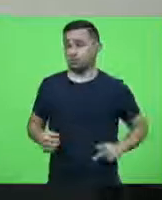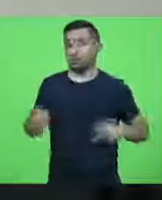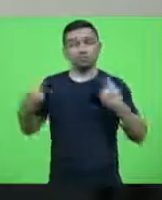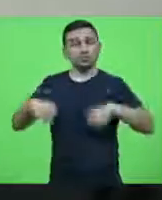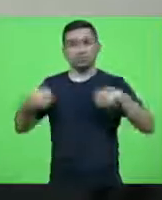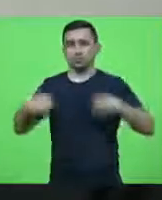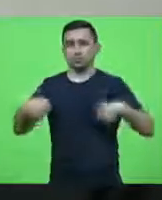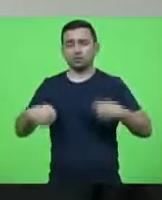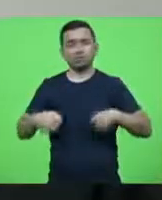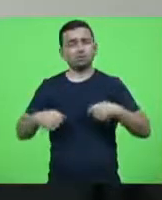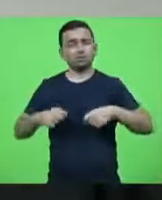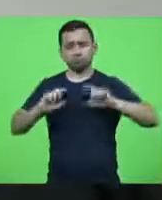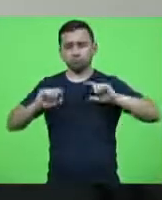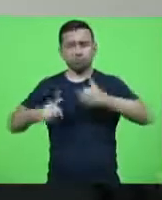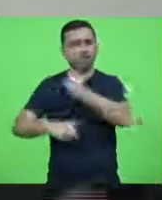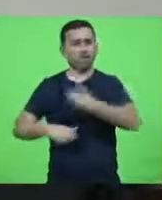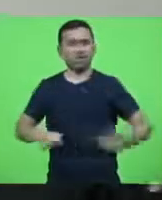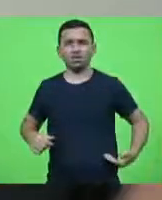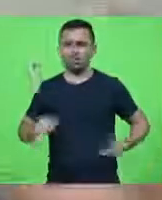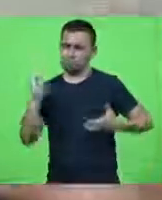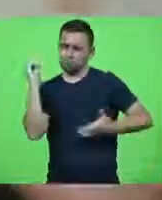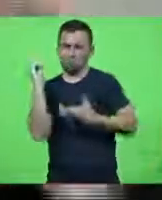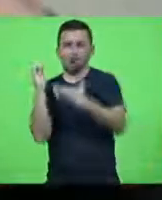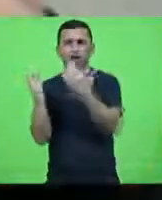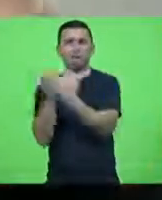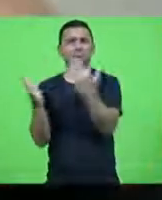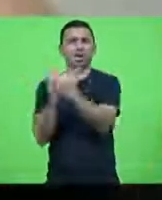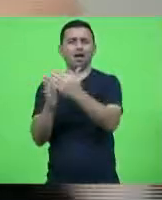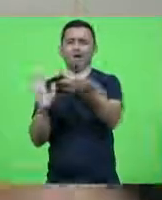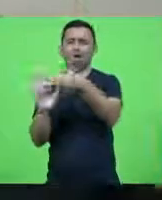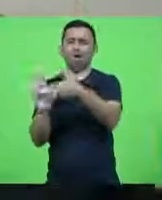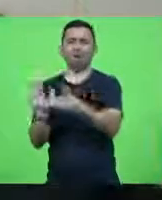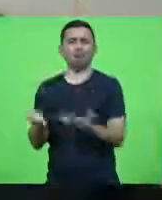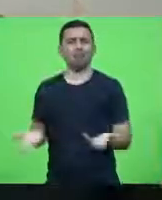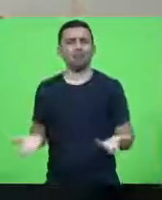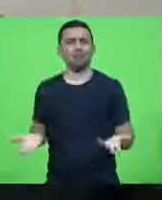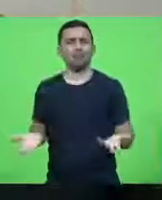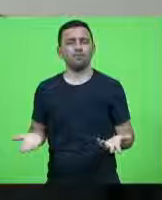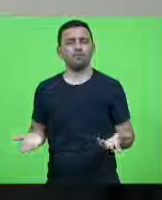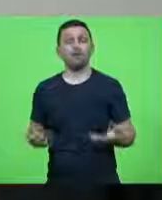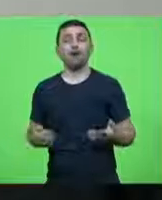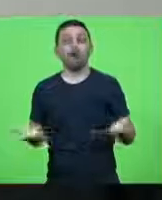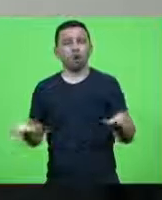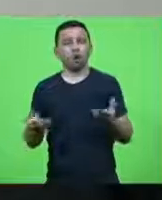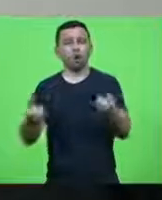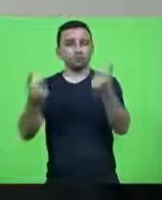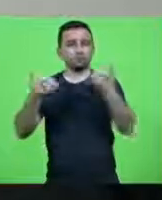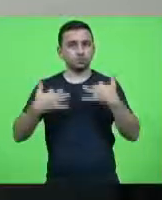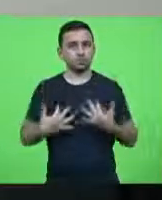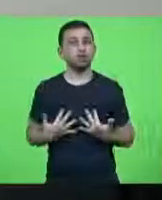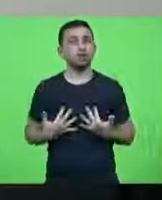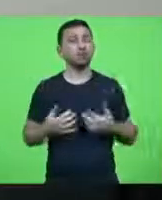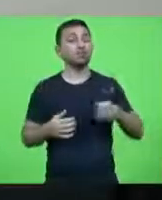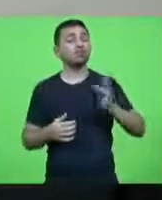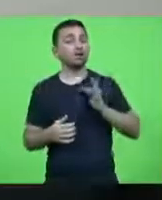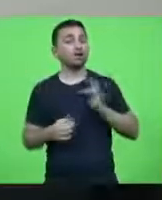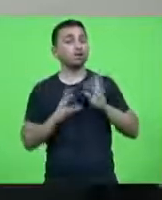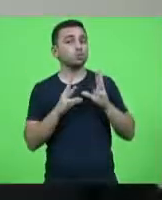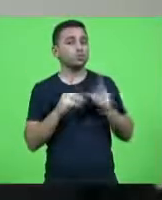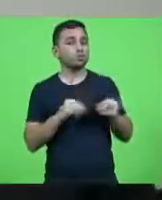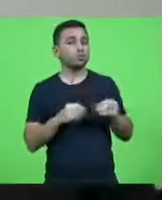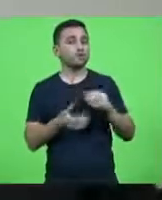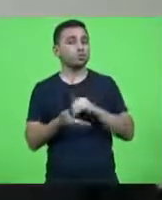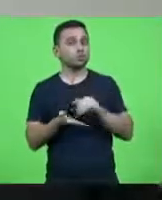mais efetivo é muita burocracia e o que eles passaram agora para nós que os técnicos da Secretaria Estadual de Saúde